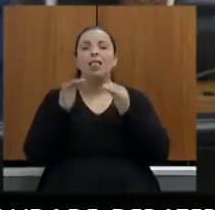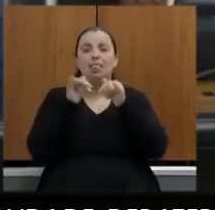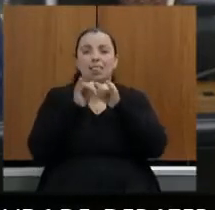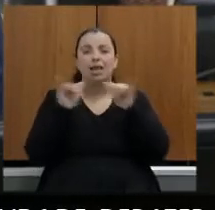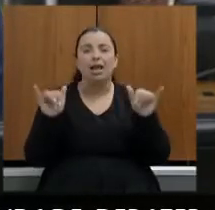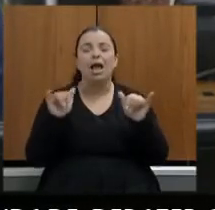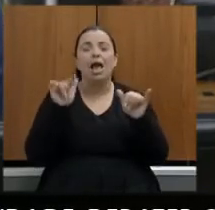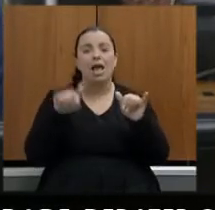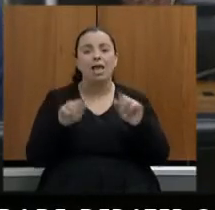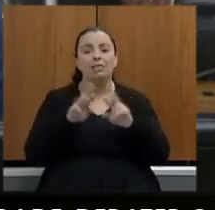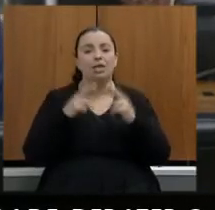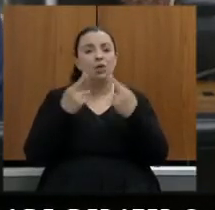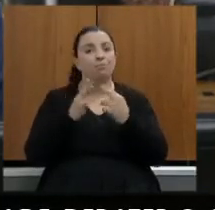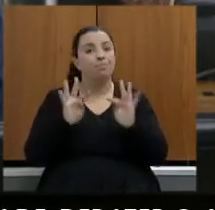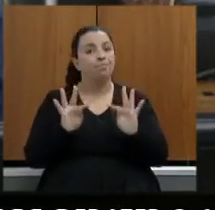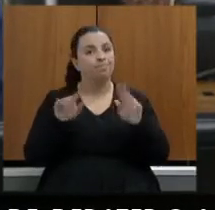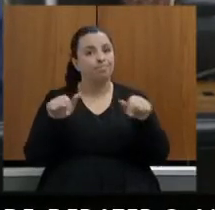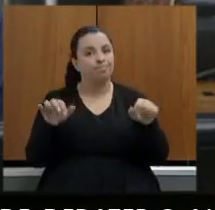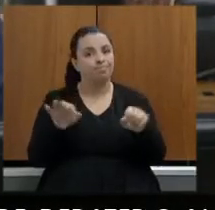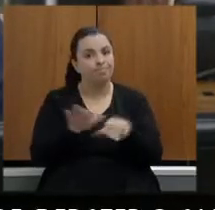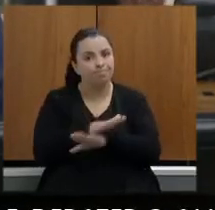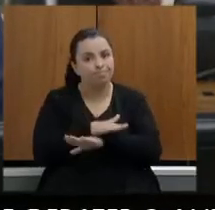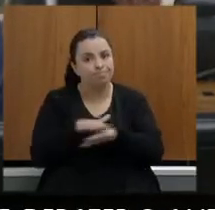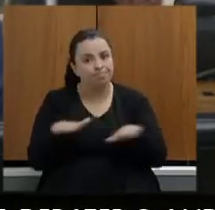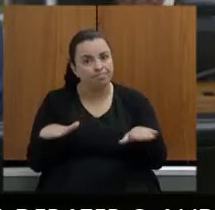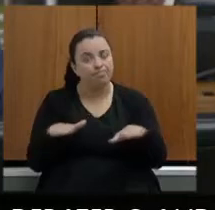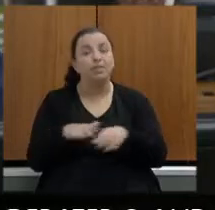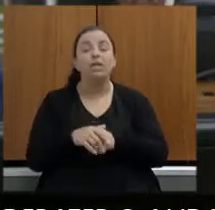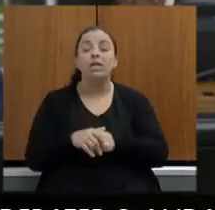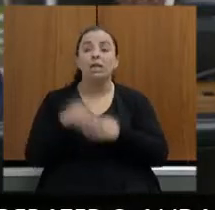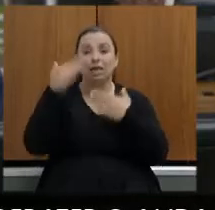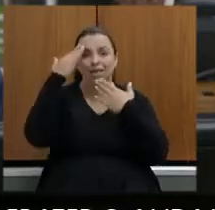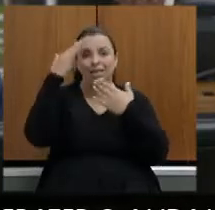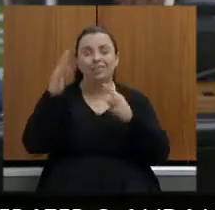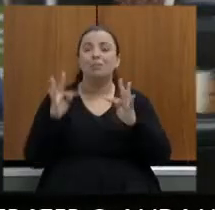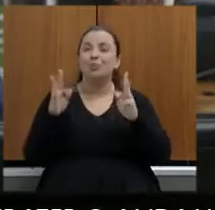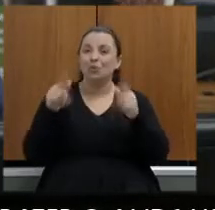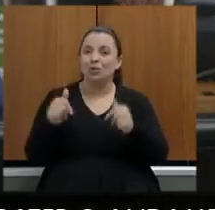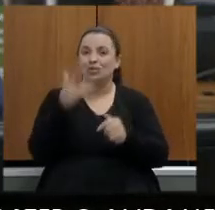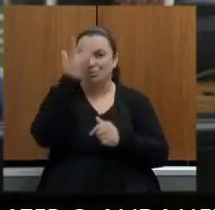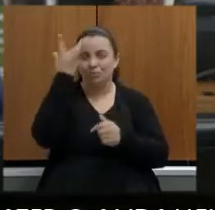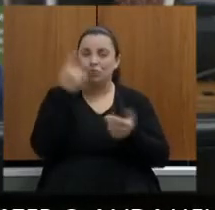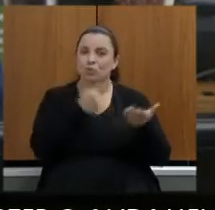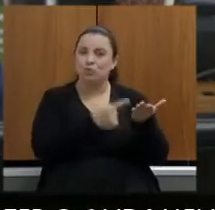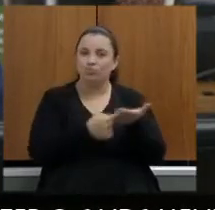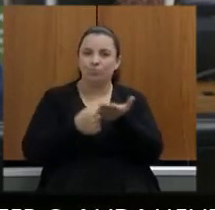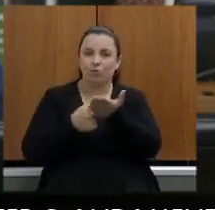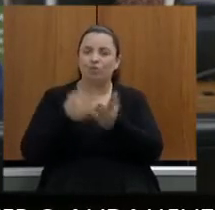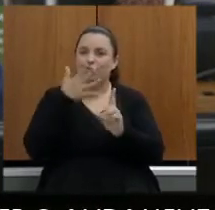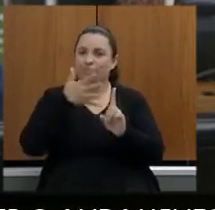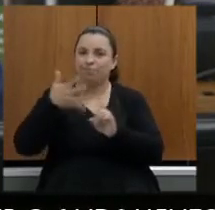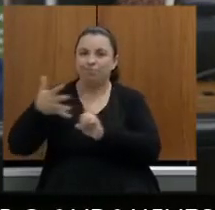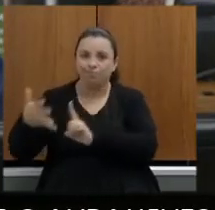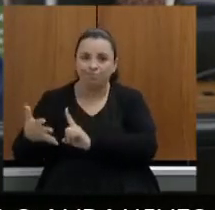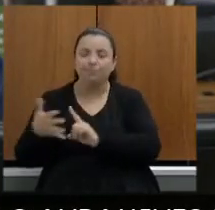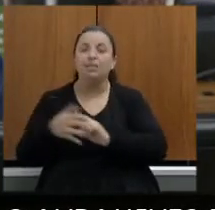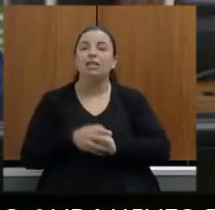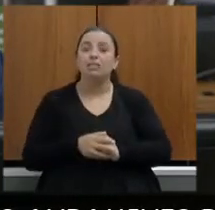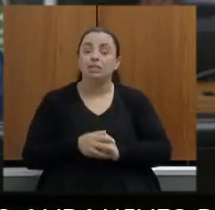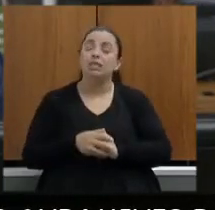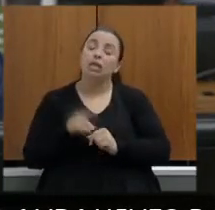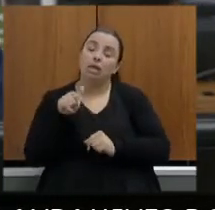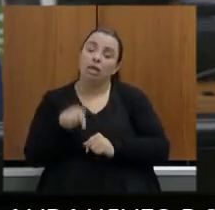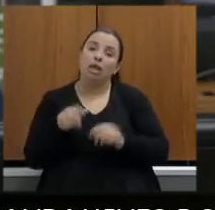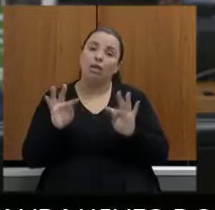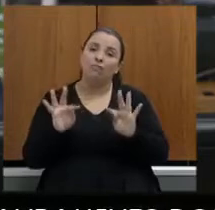essa reunião e agradecemos aos nossos convidados e encerra